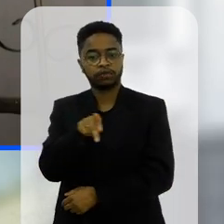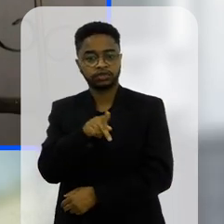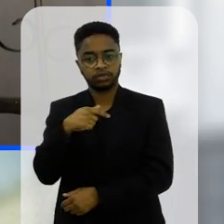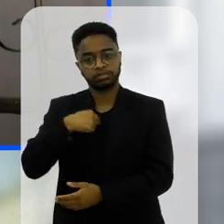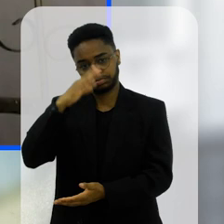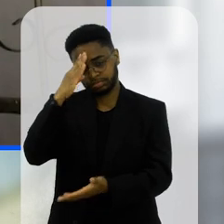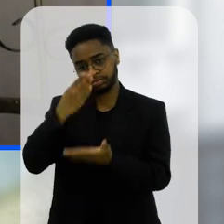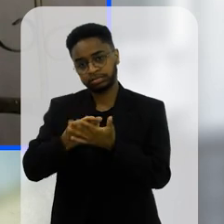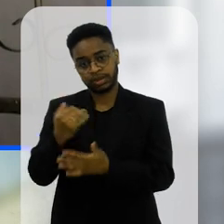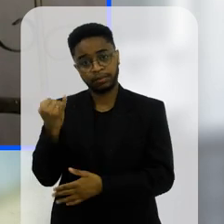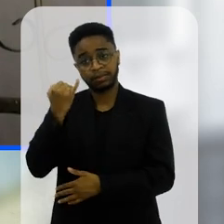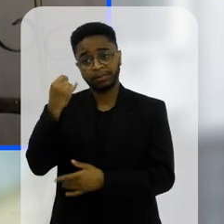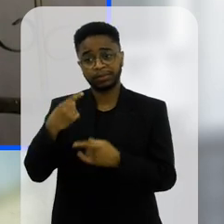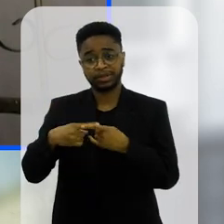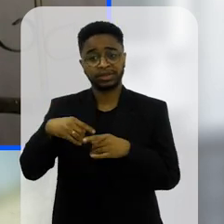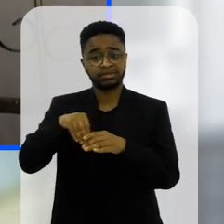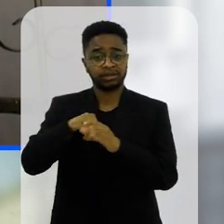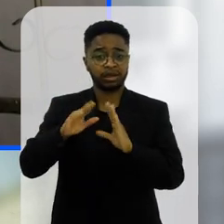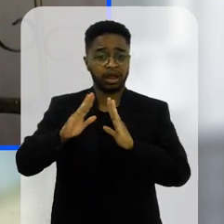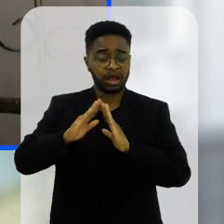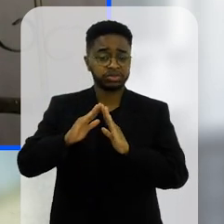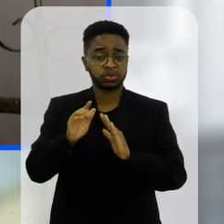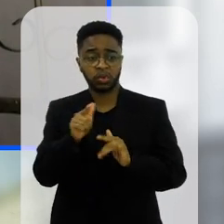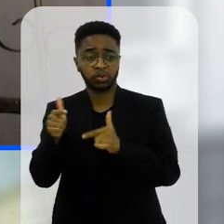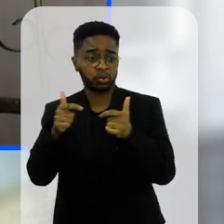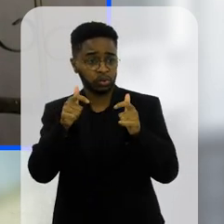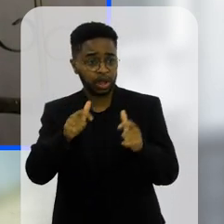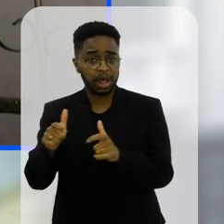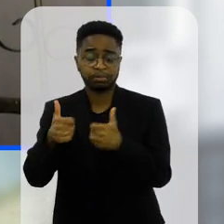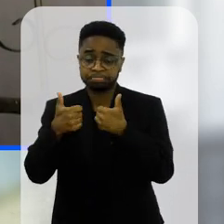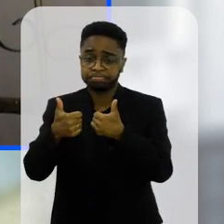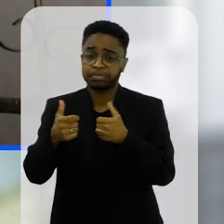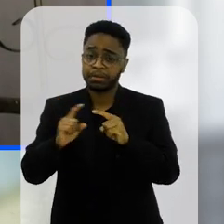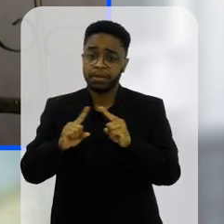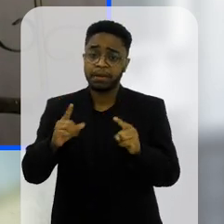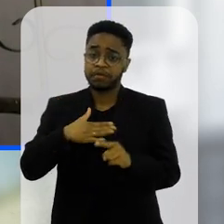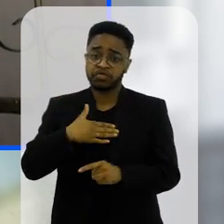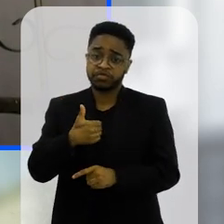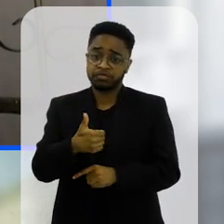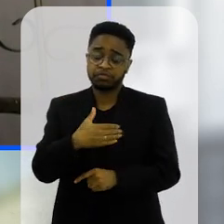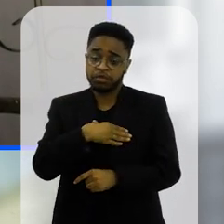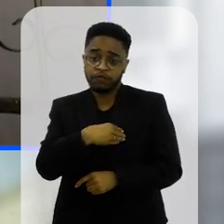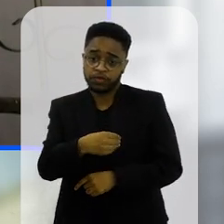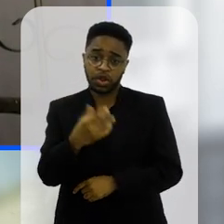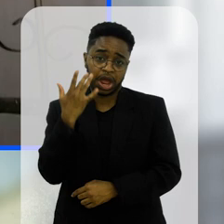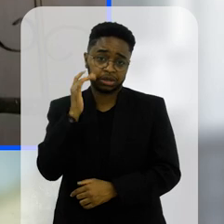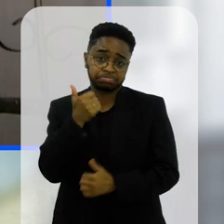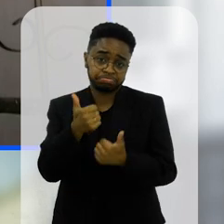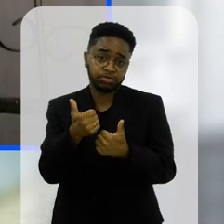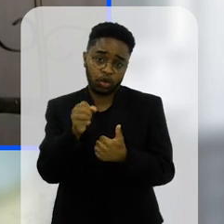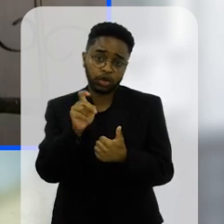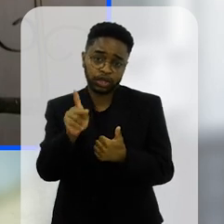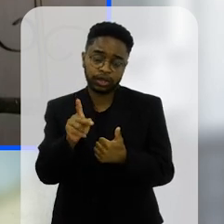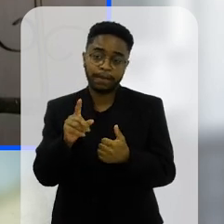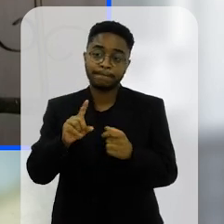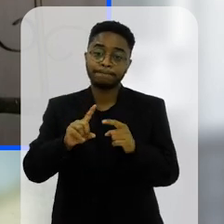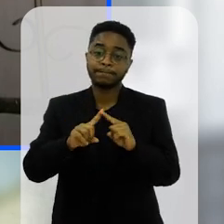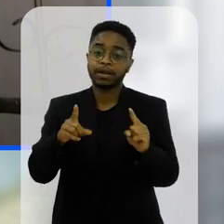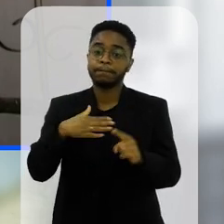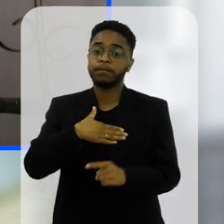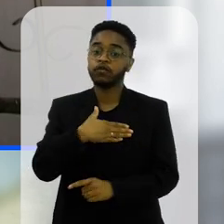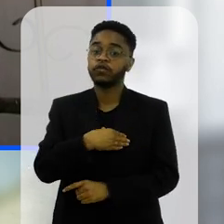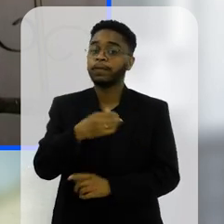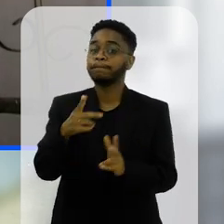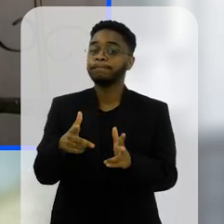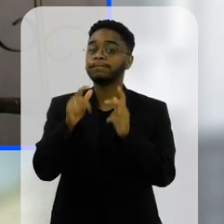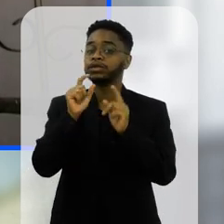importante e casa em outros locais tudo bem mas para eles está sendo super tranquilo o meu filho ele só fez uma